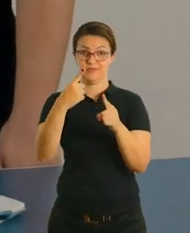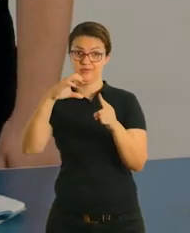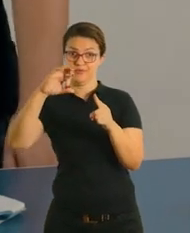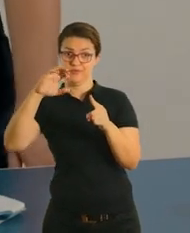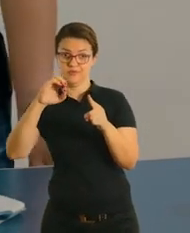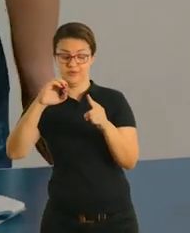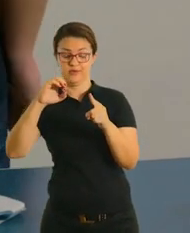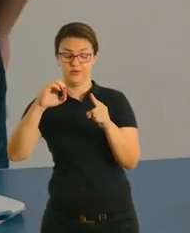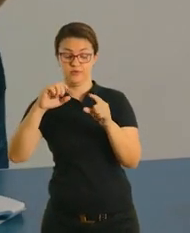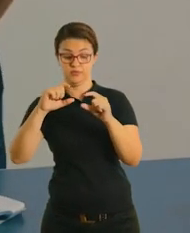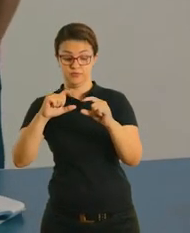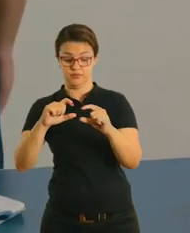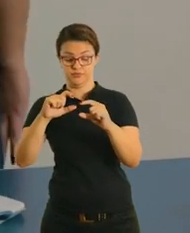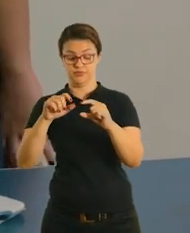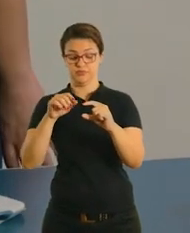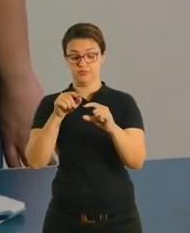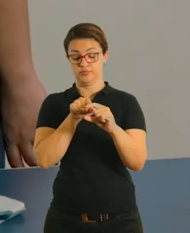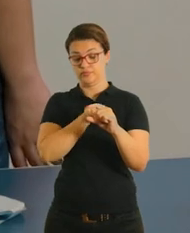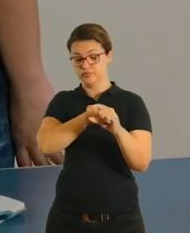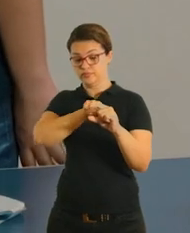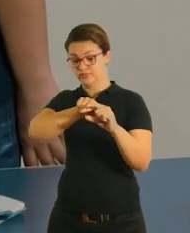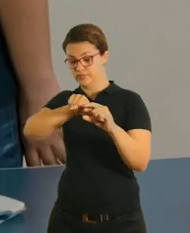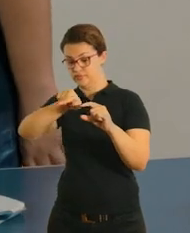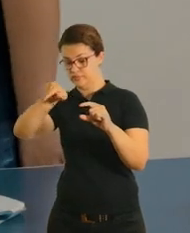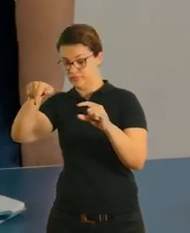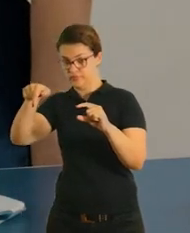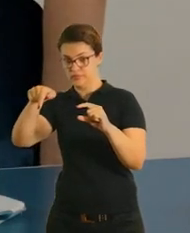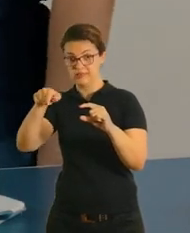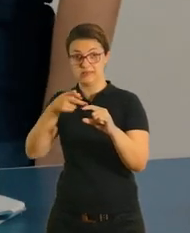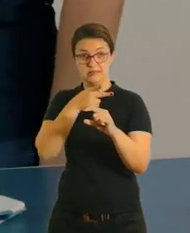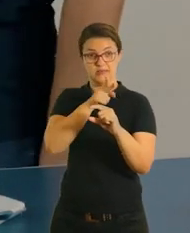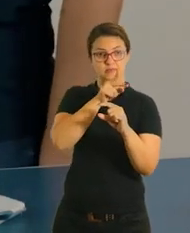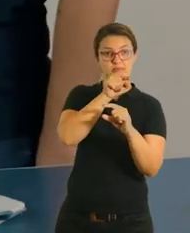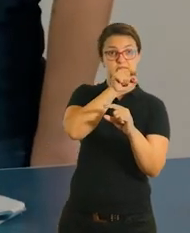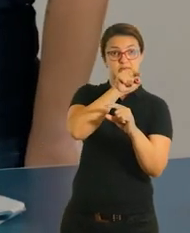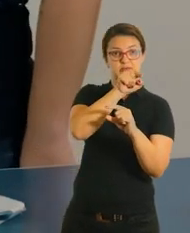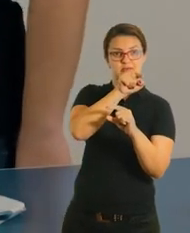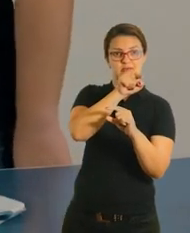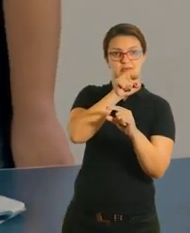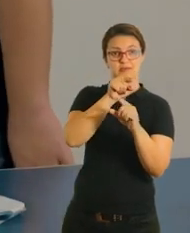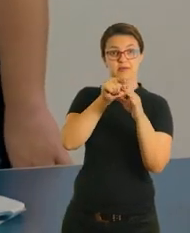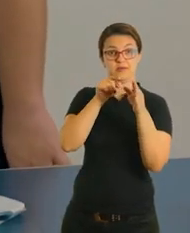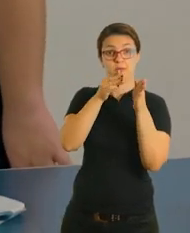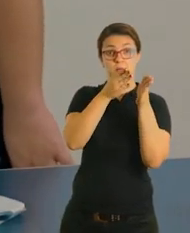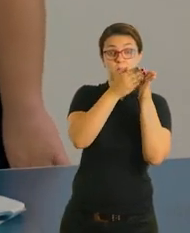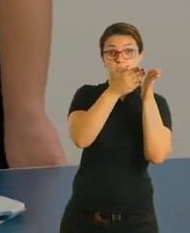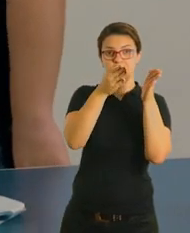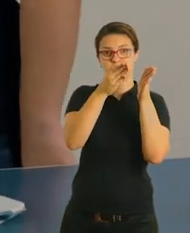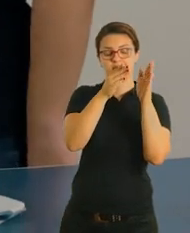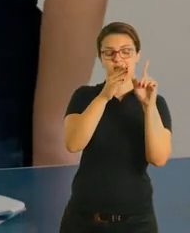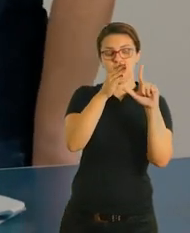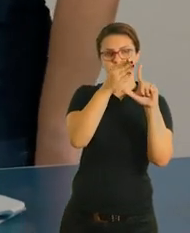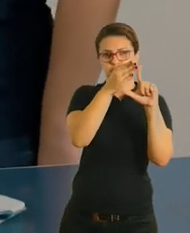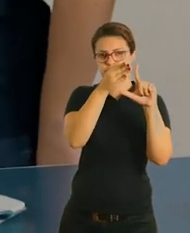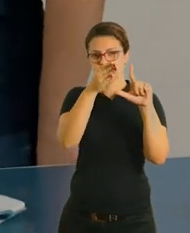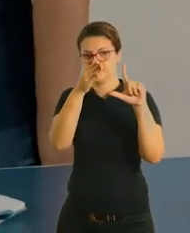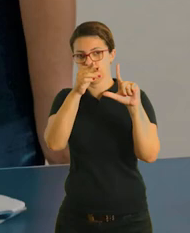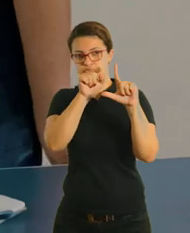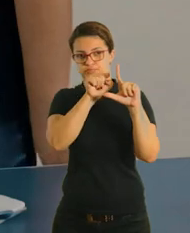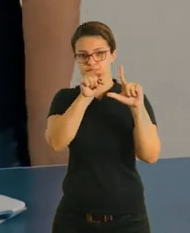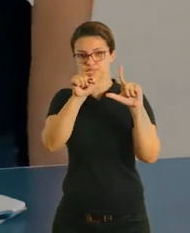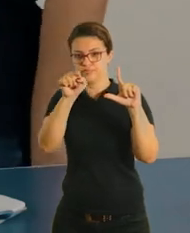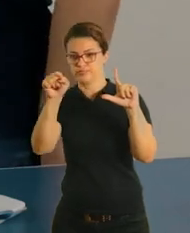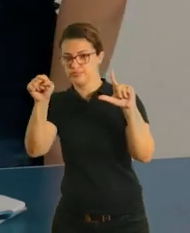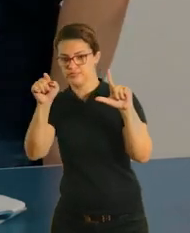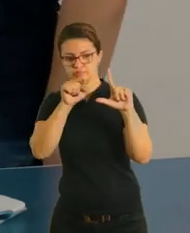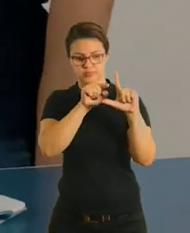Lembrando que você vai resolver sempre da esquerda para a direita, tá bom? Não segue essa ordem, segue essa daqui. E aí